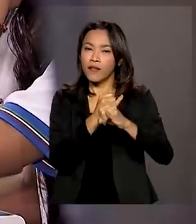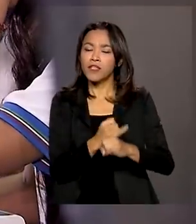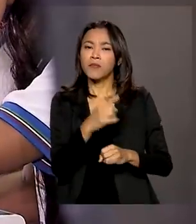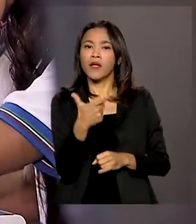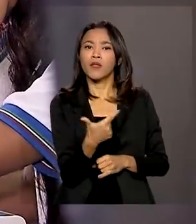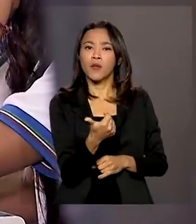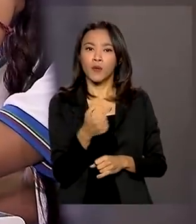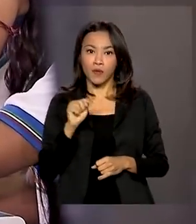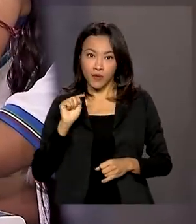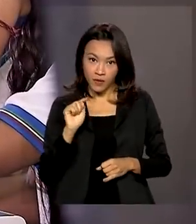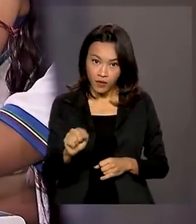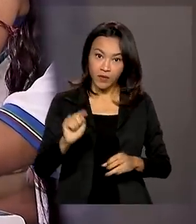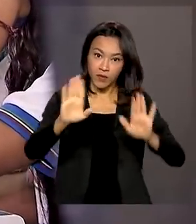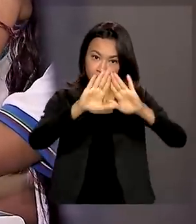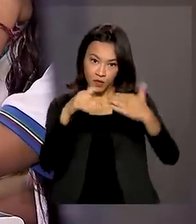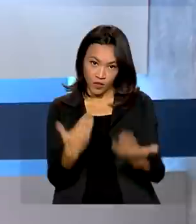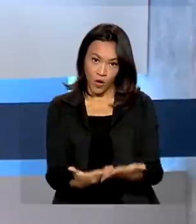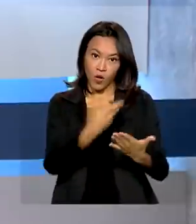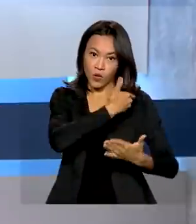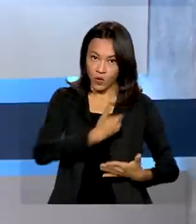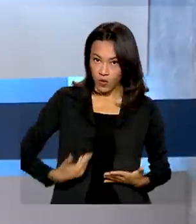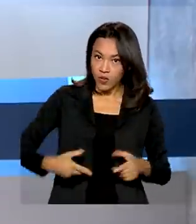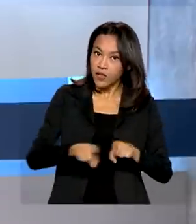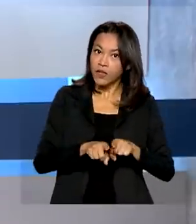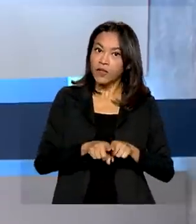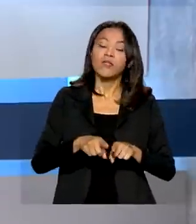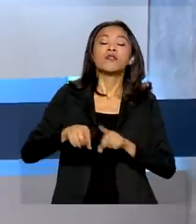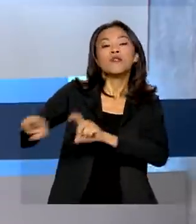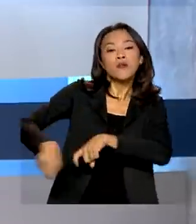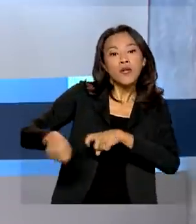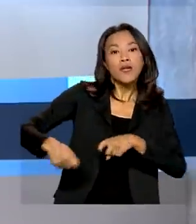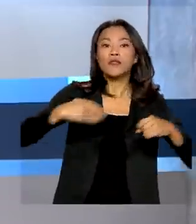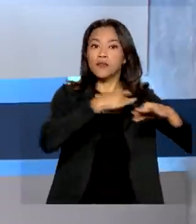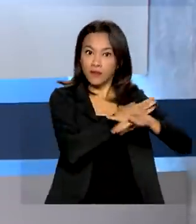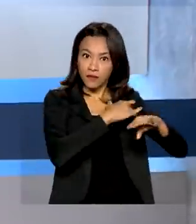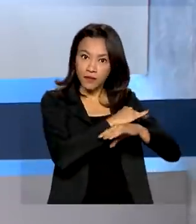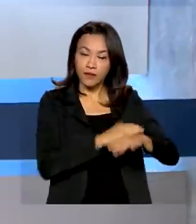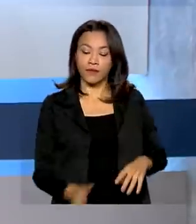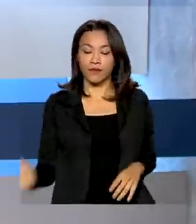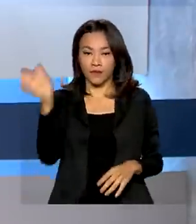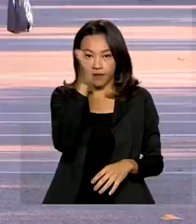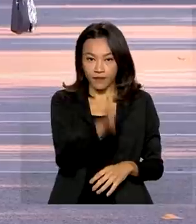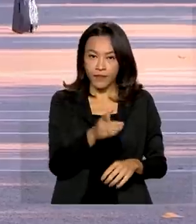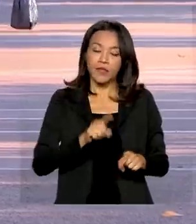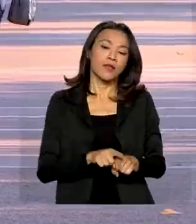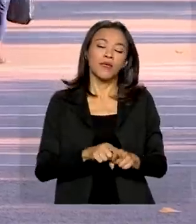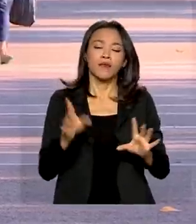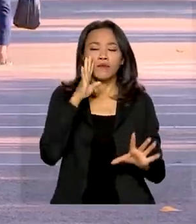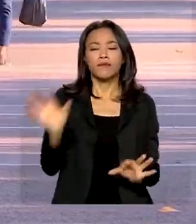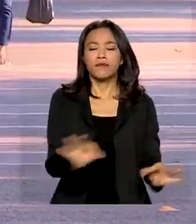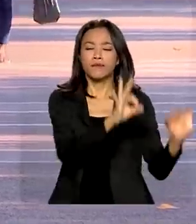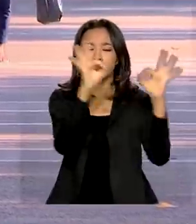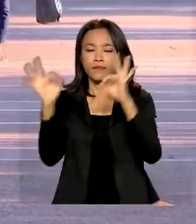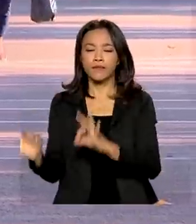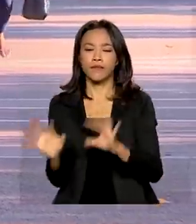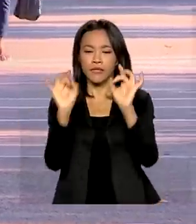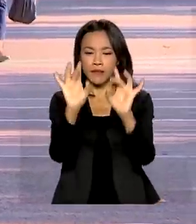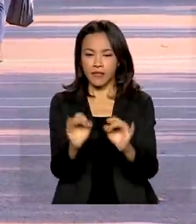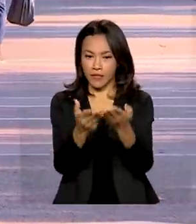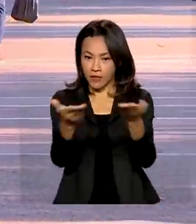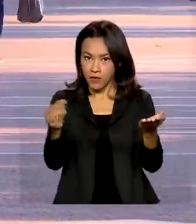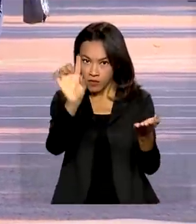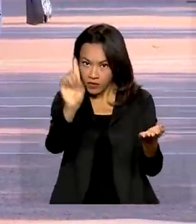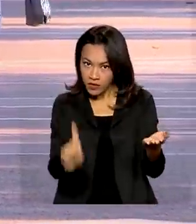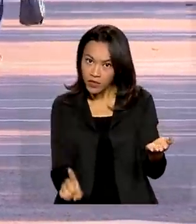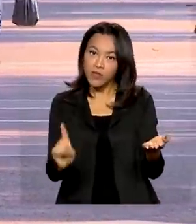escolas públicas rurais e urbanas. E veja também, na série especial sobre direitos humanos, vamos